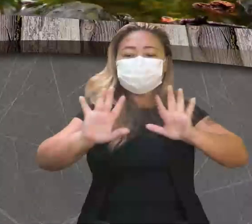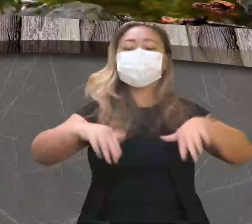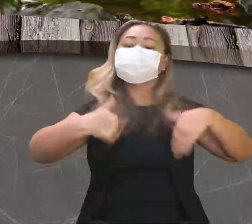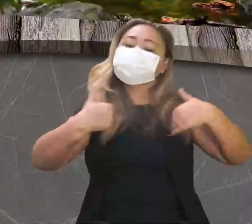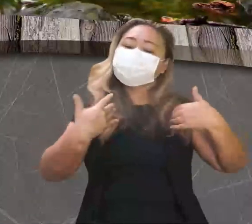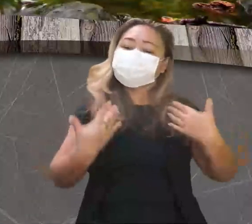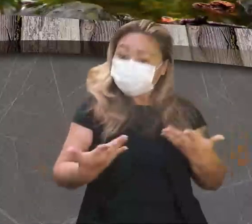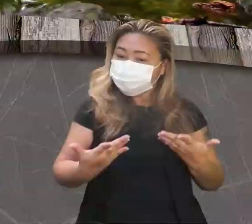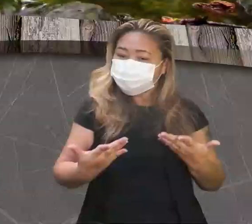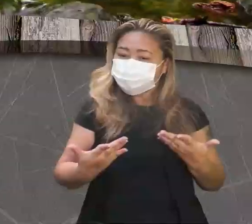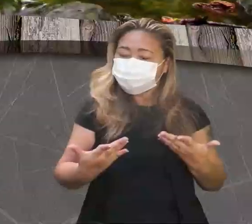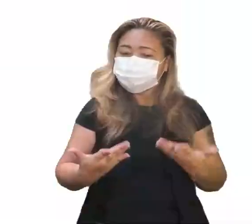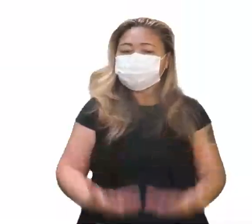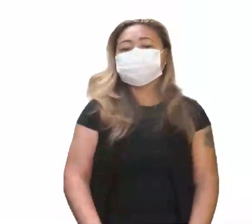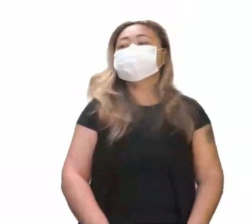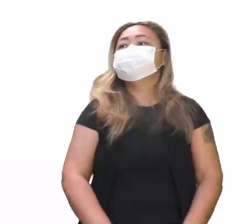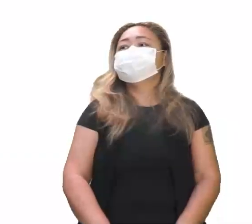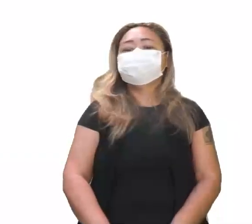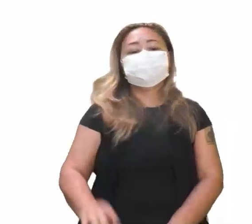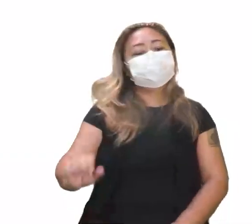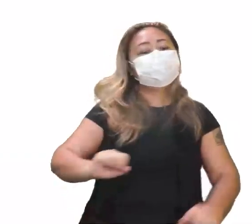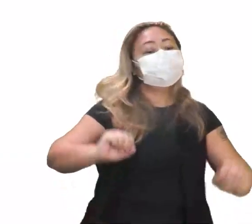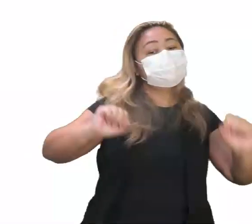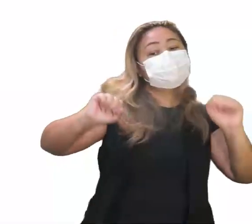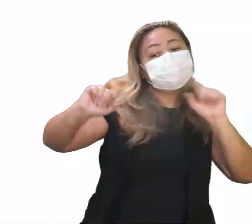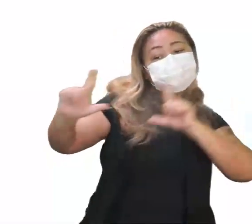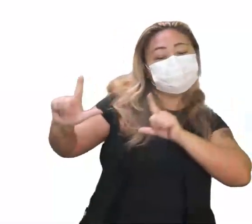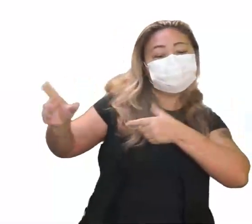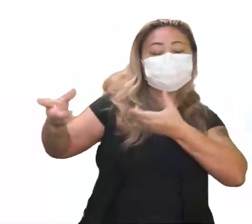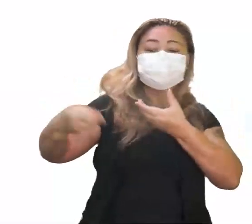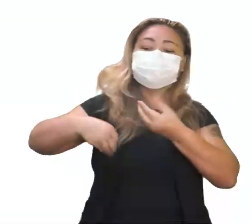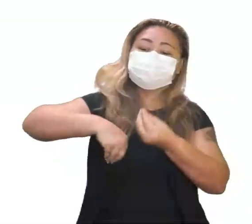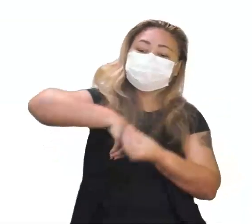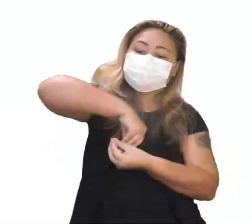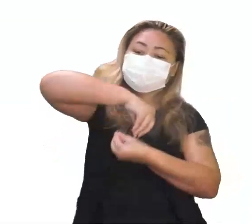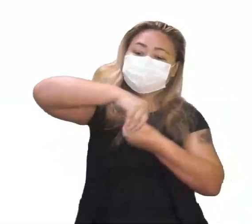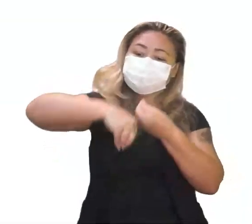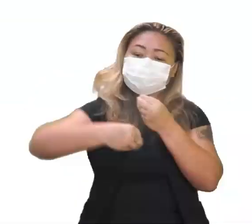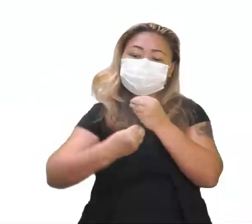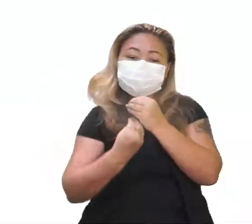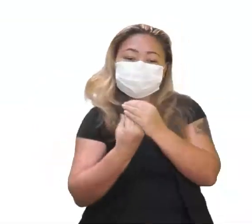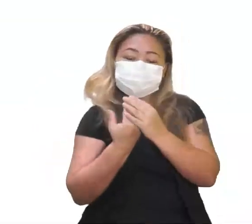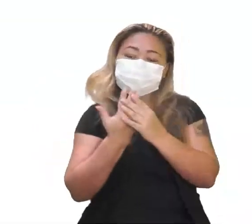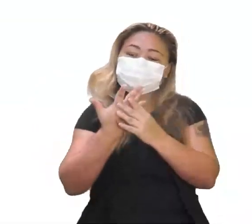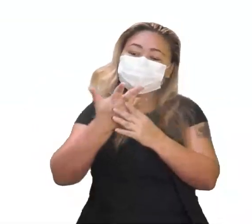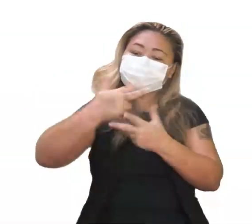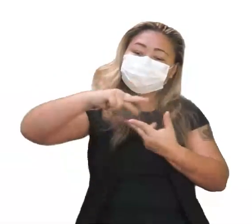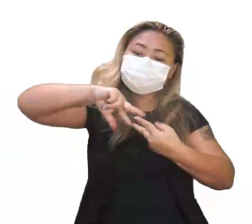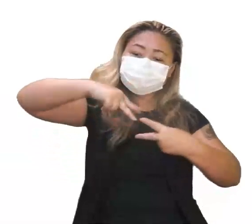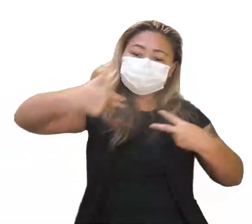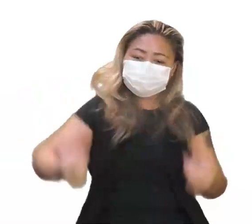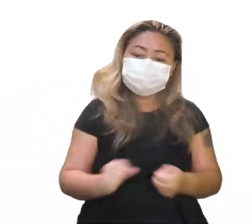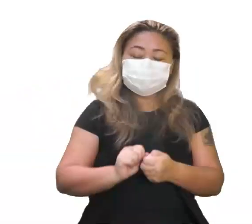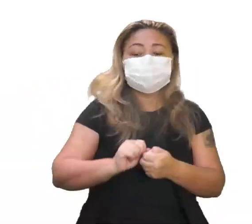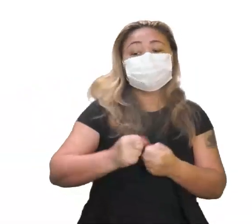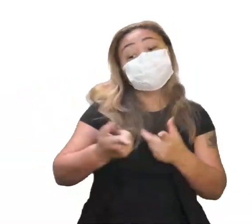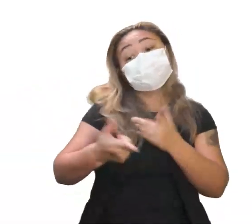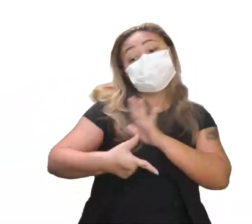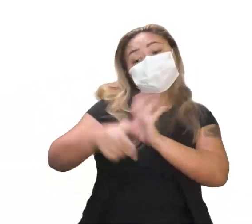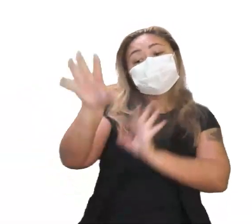da... vamos lá? Joga lá na tela, engenharia genética. Então, existe toda essa